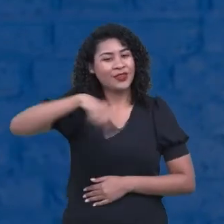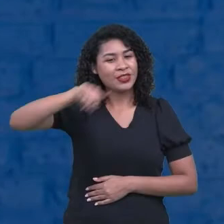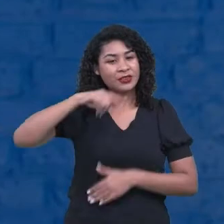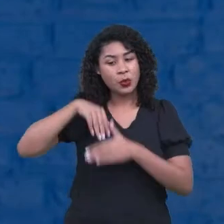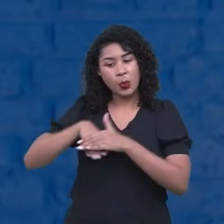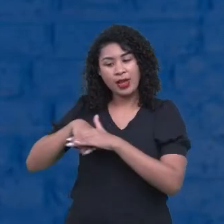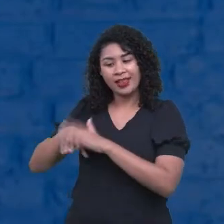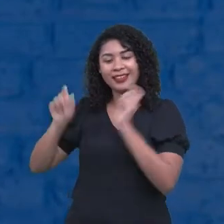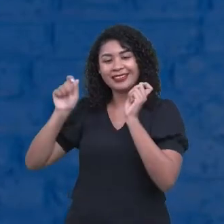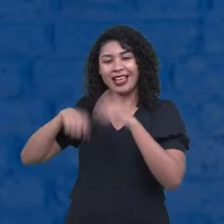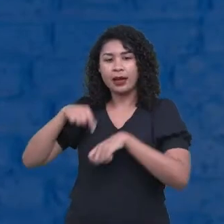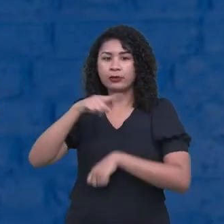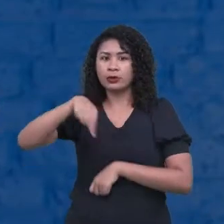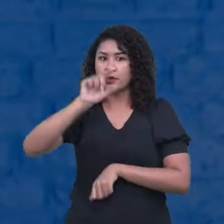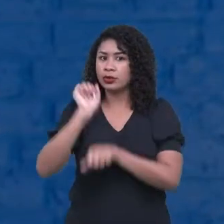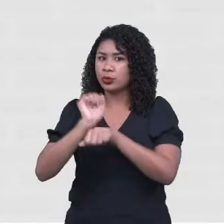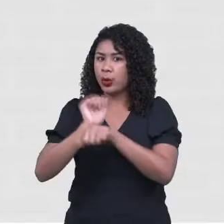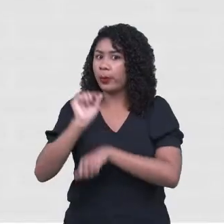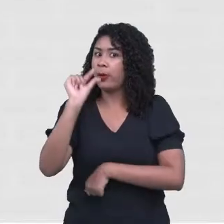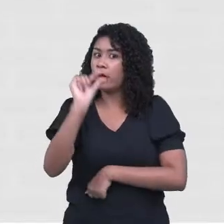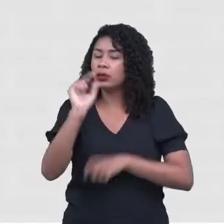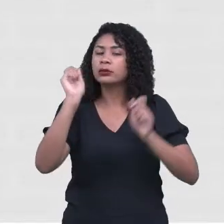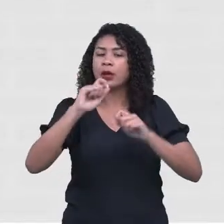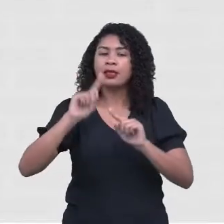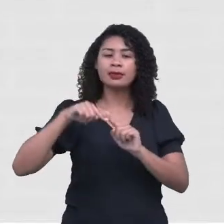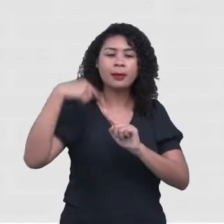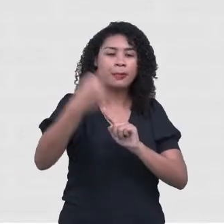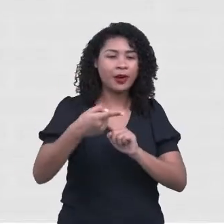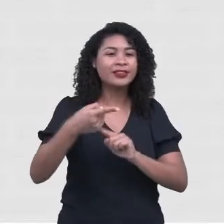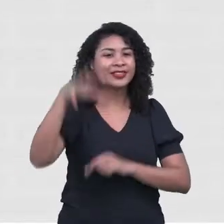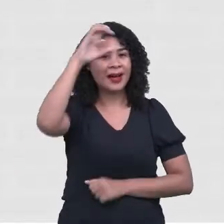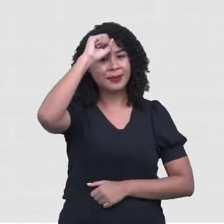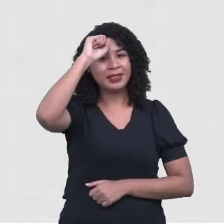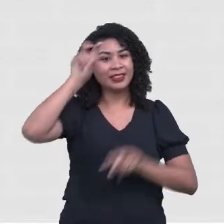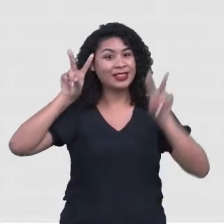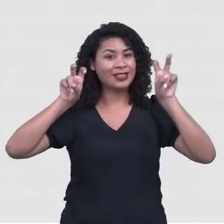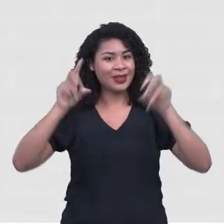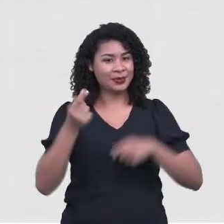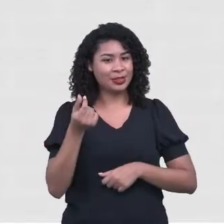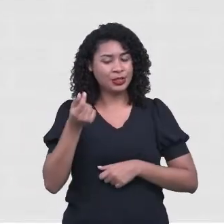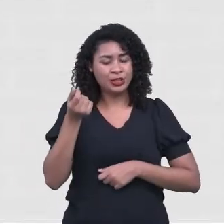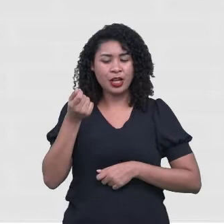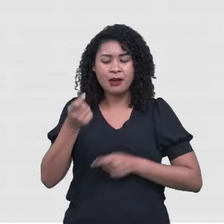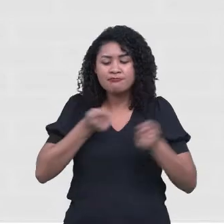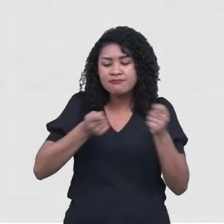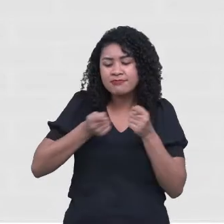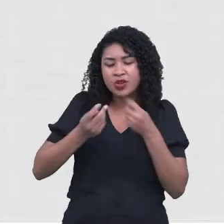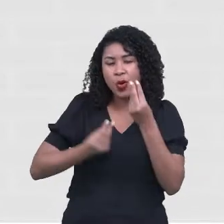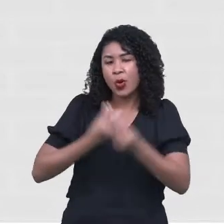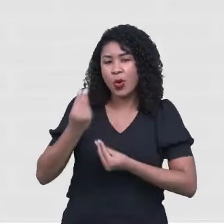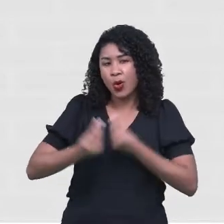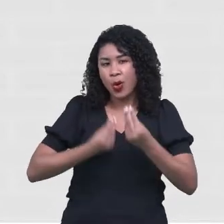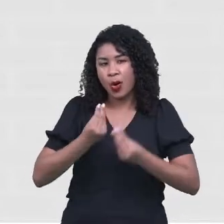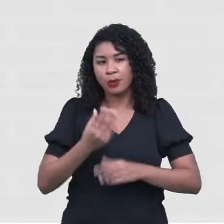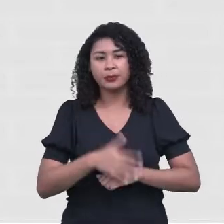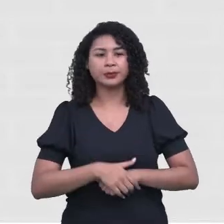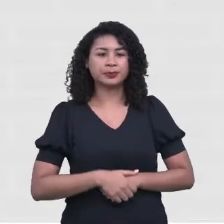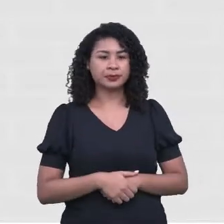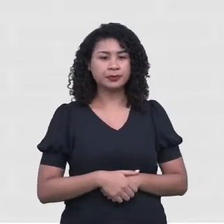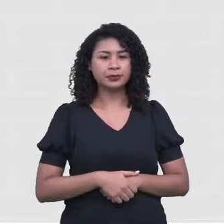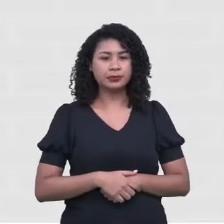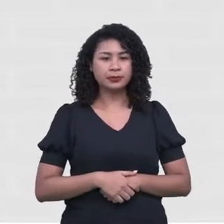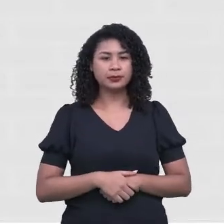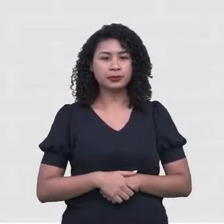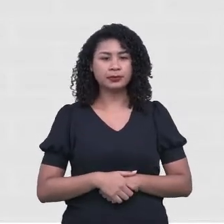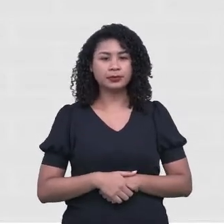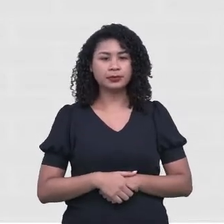fazer isso. E aí, nós temos o quê? Empregabilidade. A partir daí, eu começo a ver o meu projeto